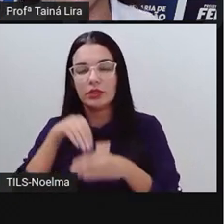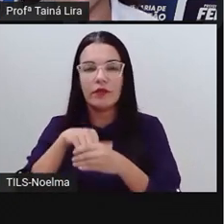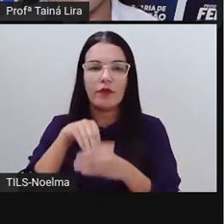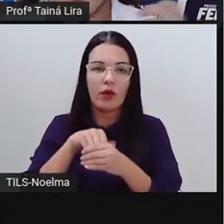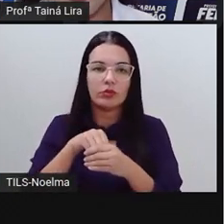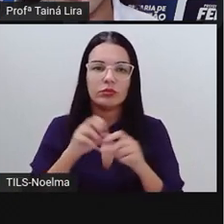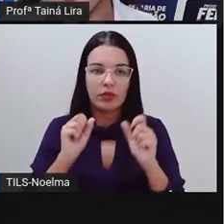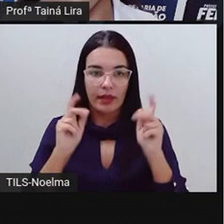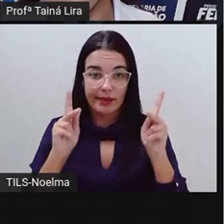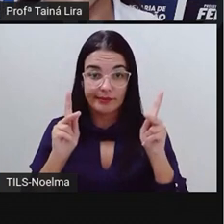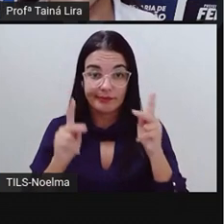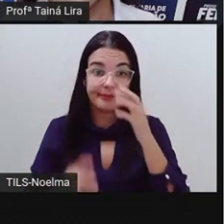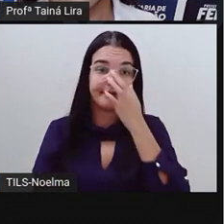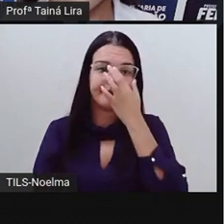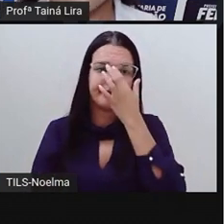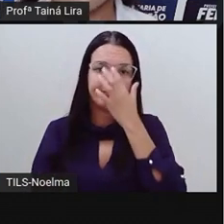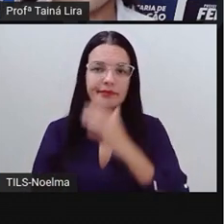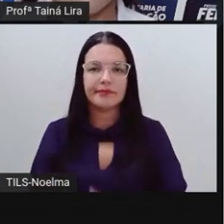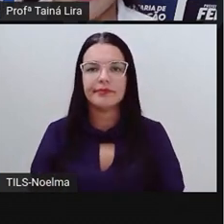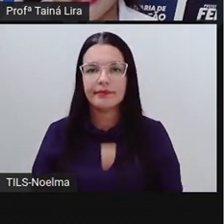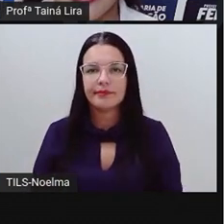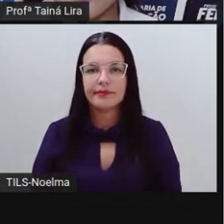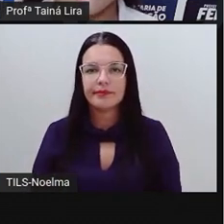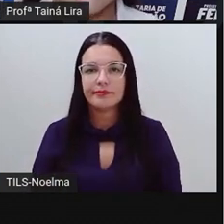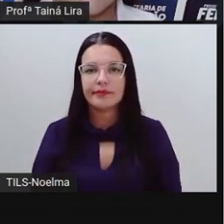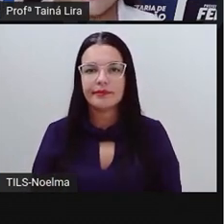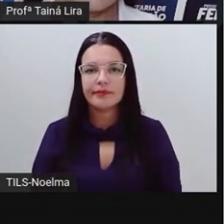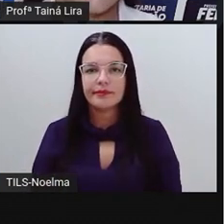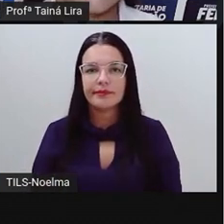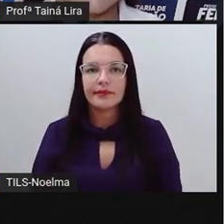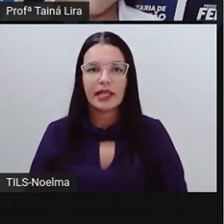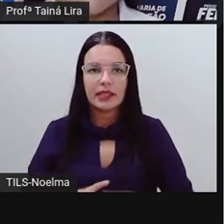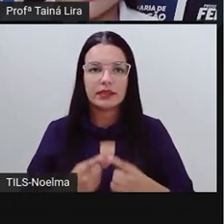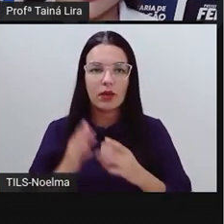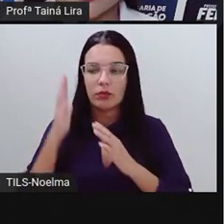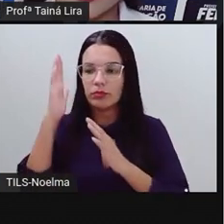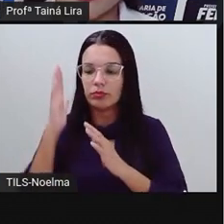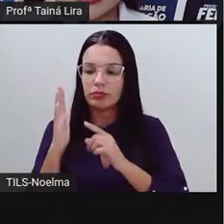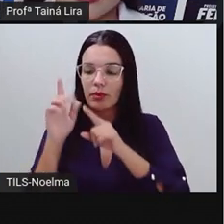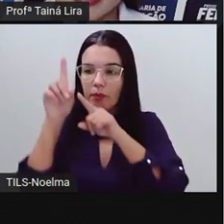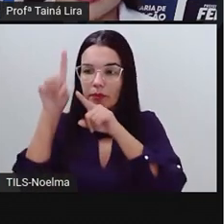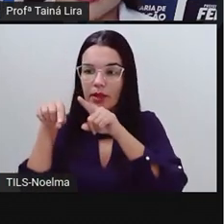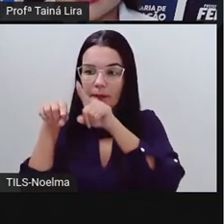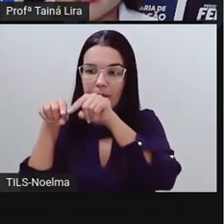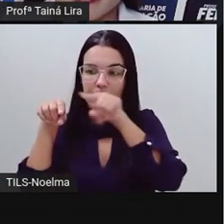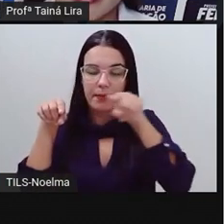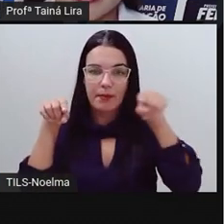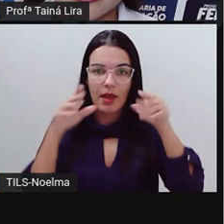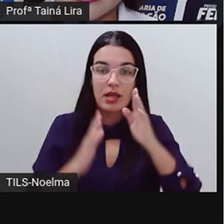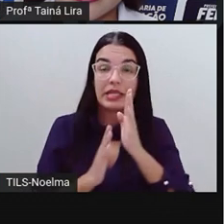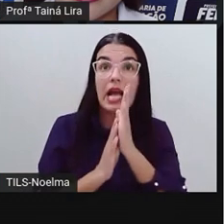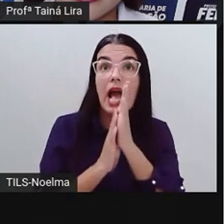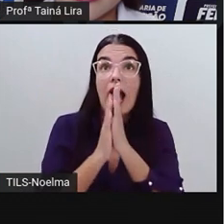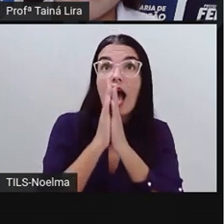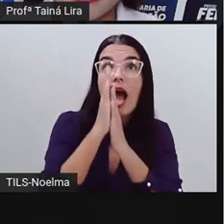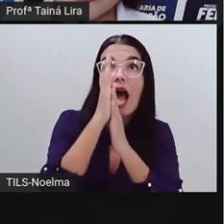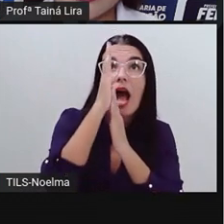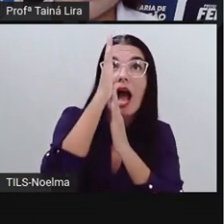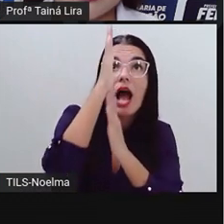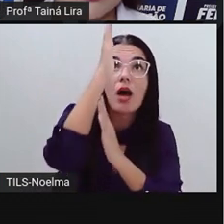de votos. Então, ó, o gráfico de barras, a Pró também explicou que quanto maior é a barrinha aqui,